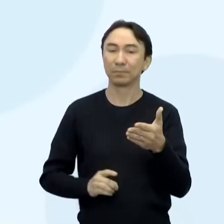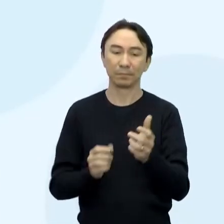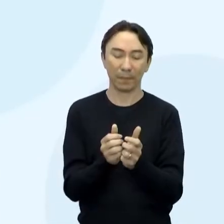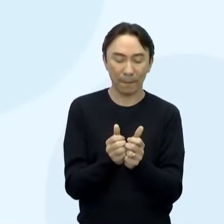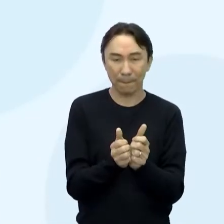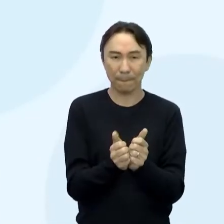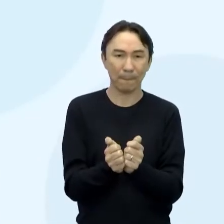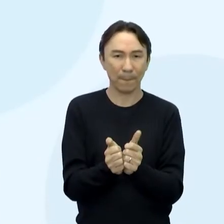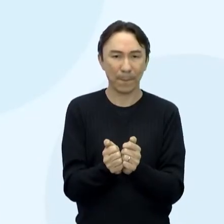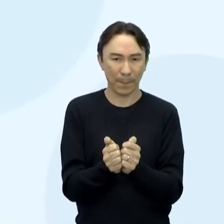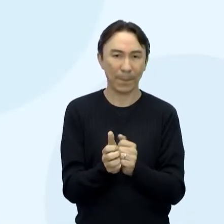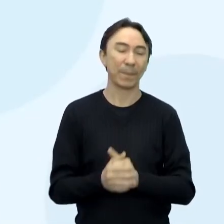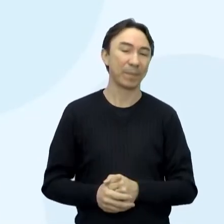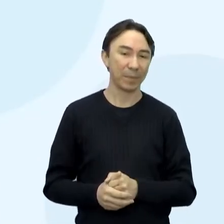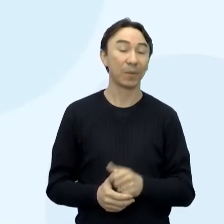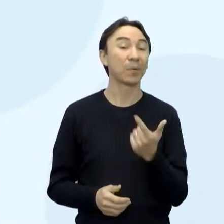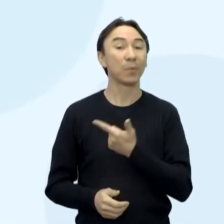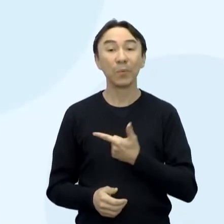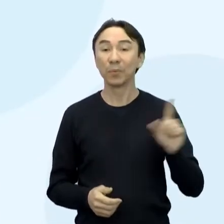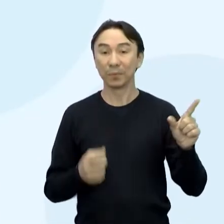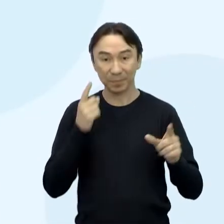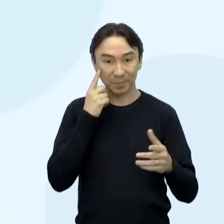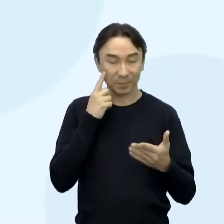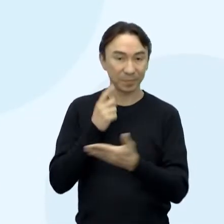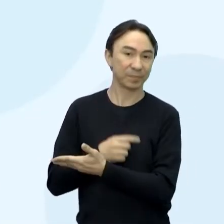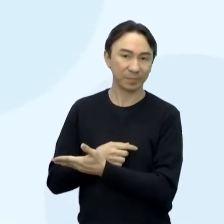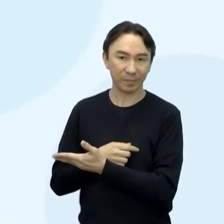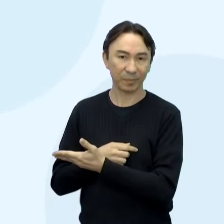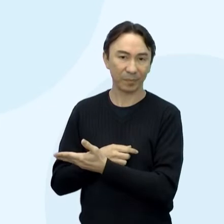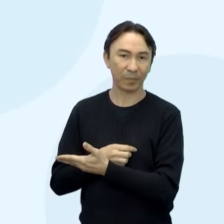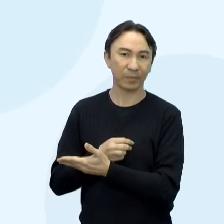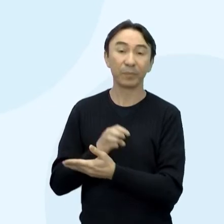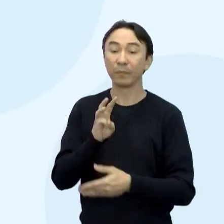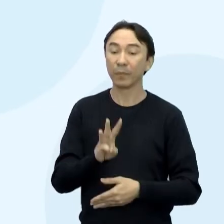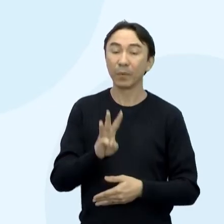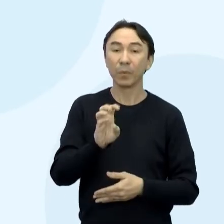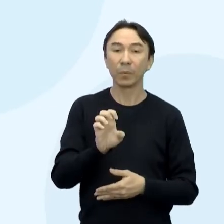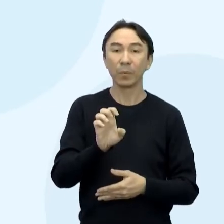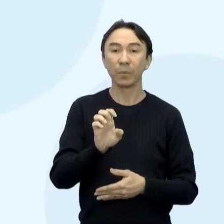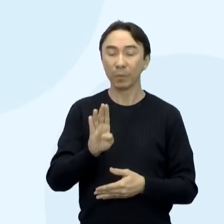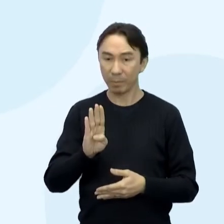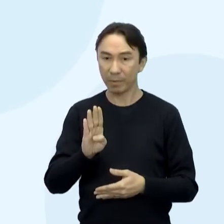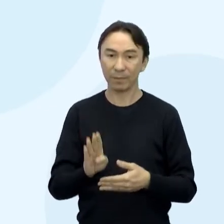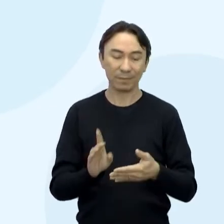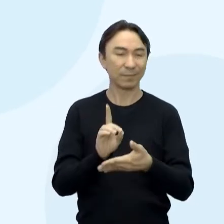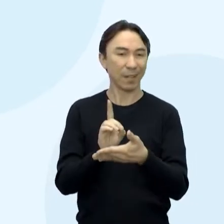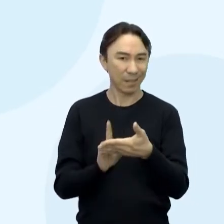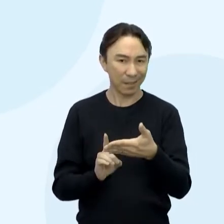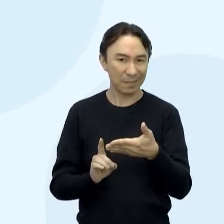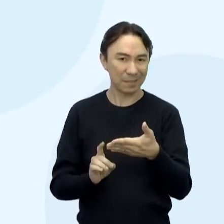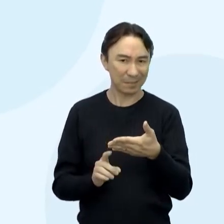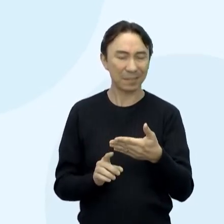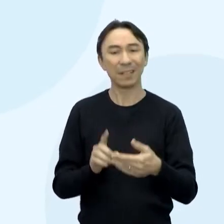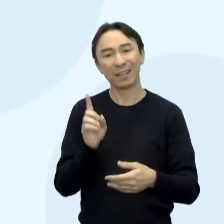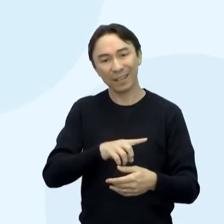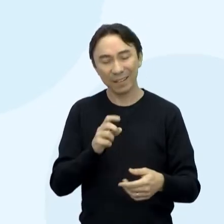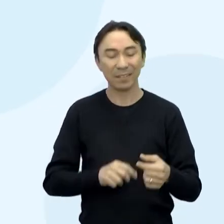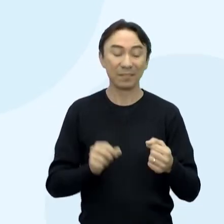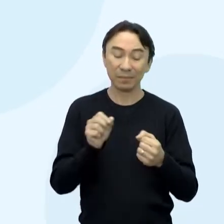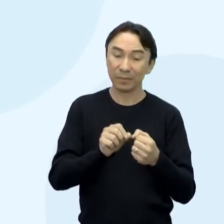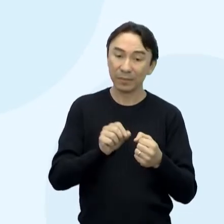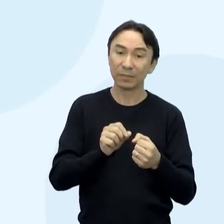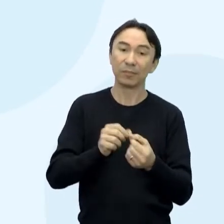Web design. O foco do projeto é a criação de websites e documentos